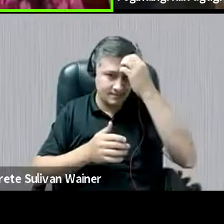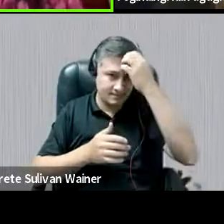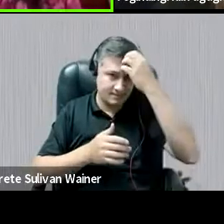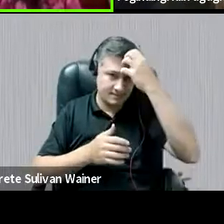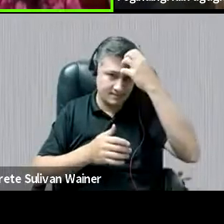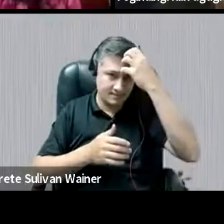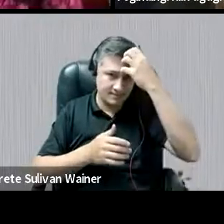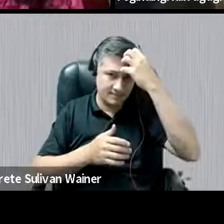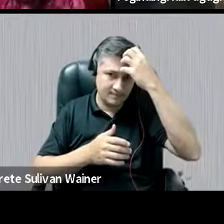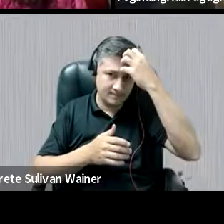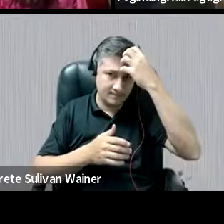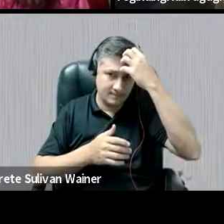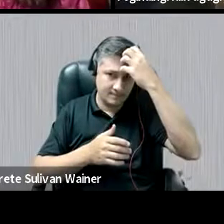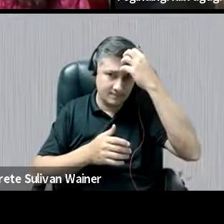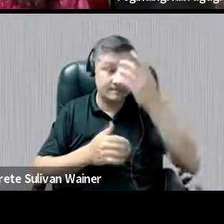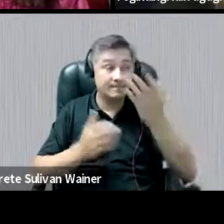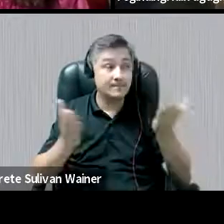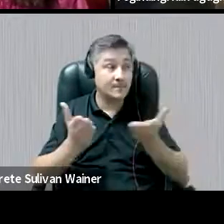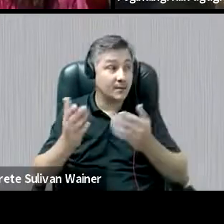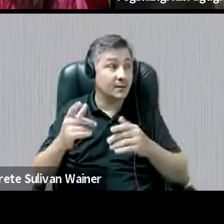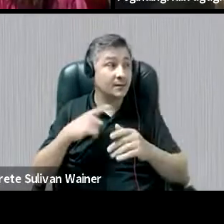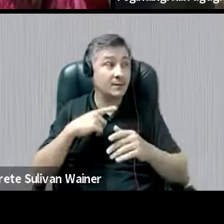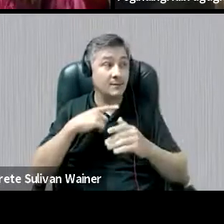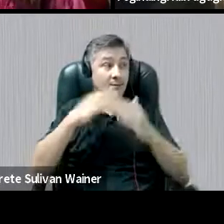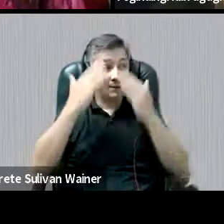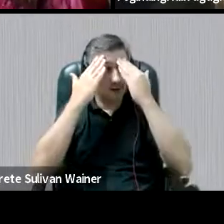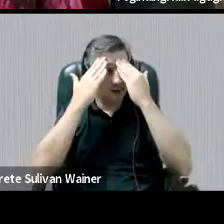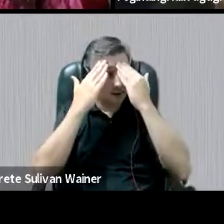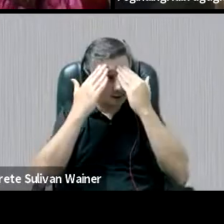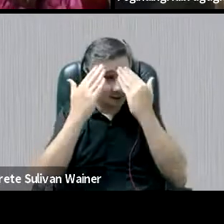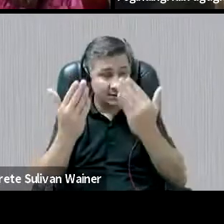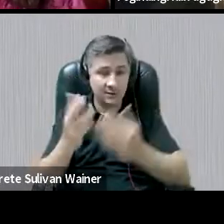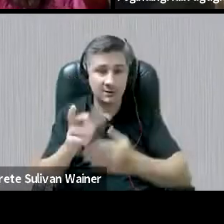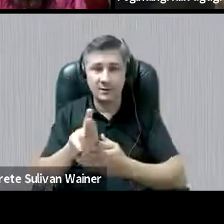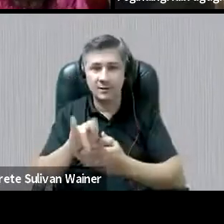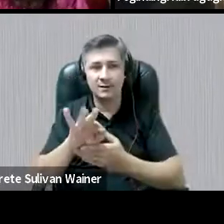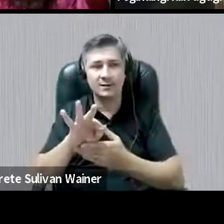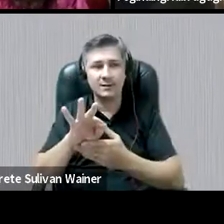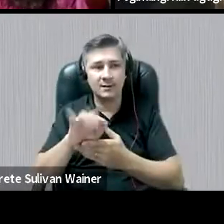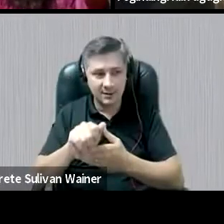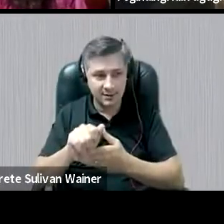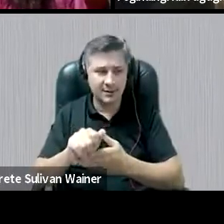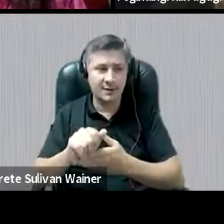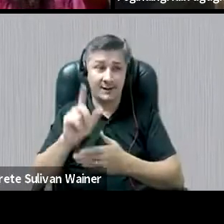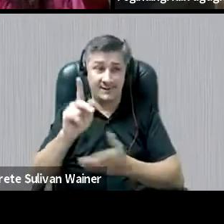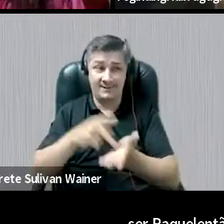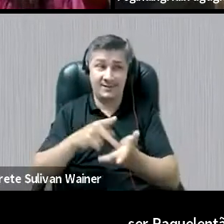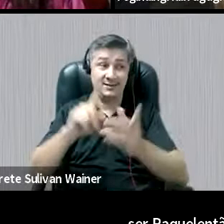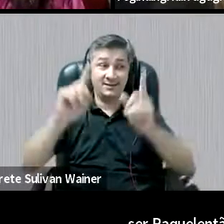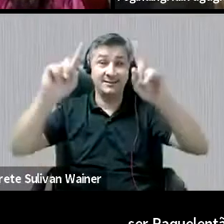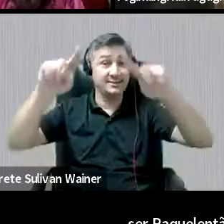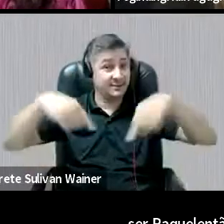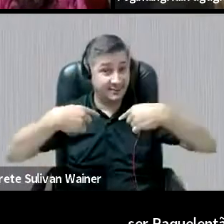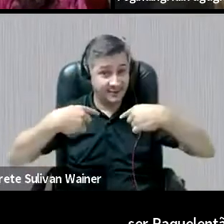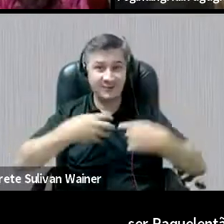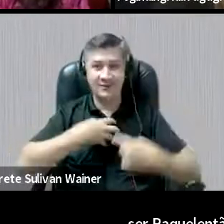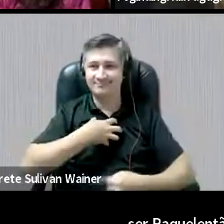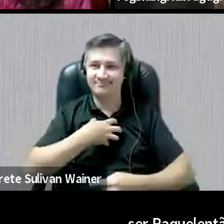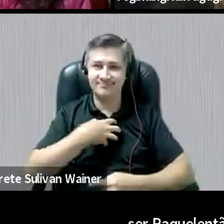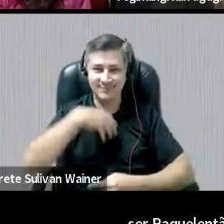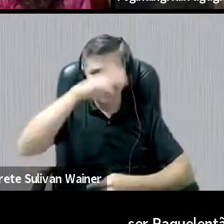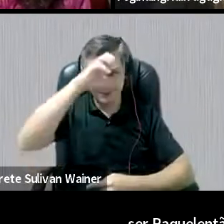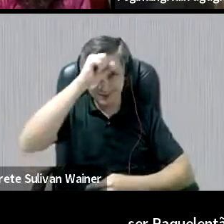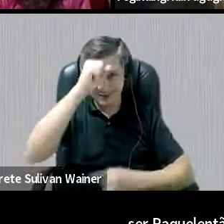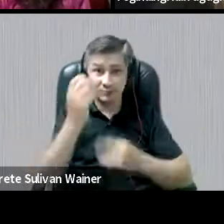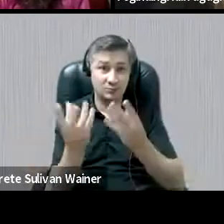Eu posso, né? Então, eu também agradeço, né, Rita. Realmente foi um desafio, Rita, mas um desafio que eu aprendi